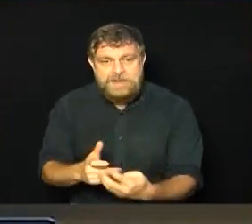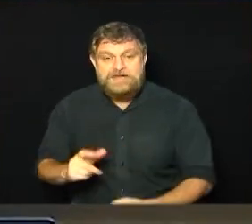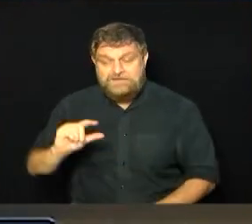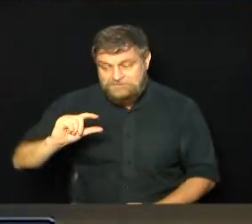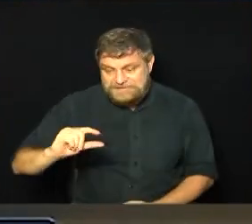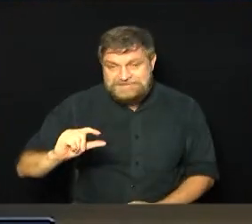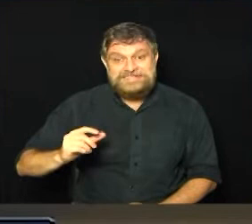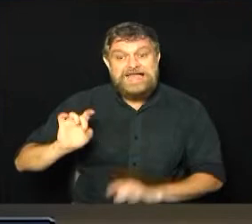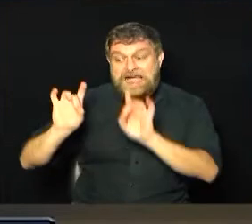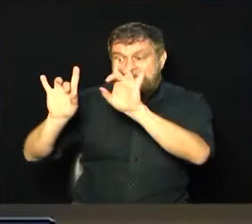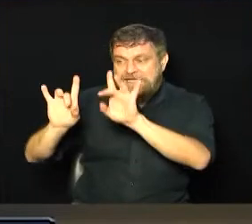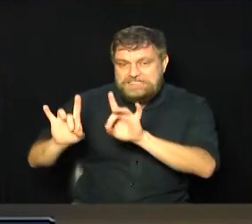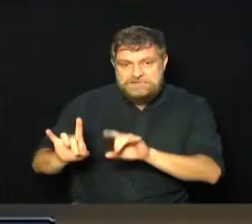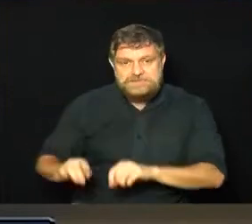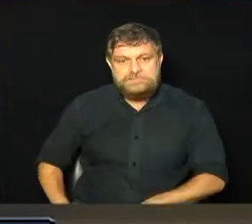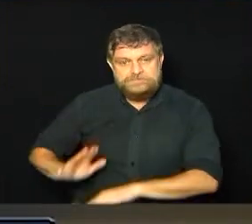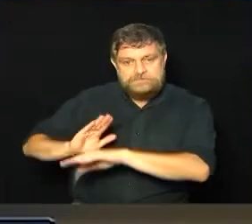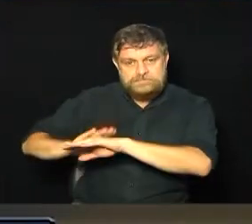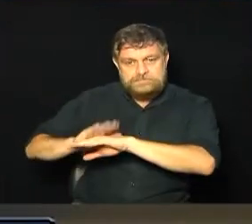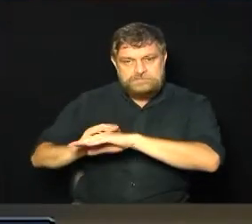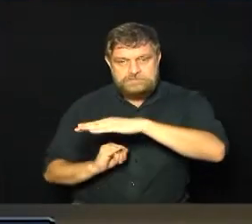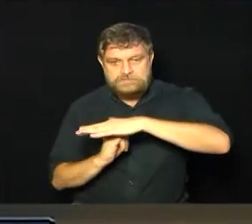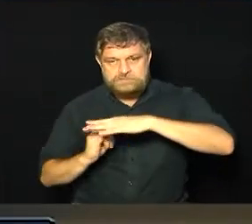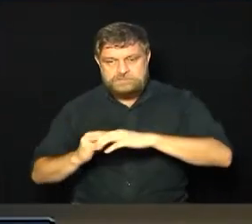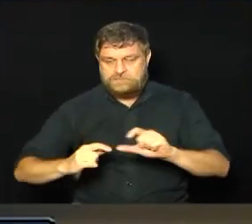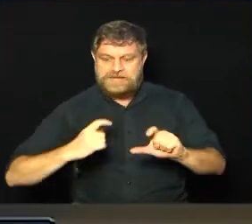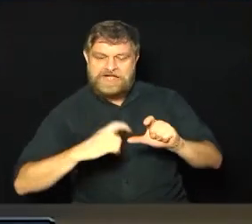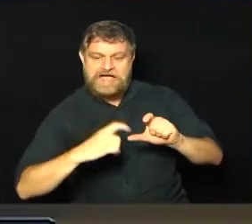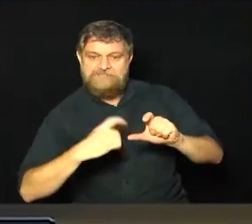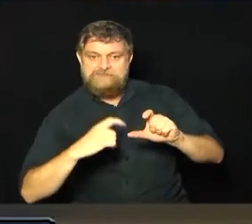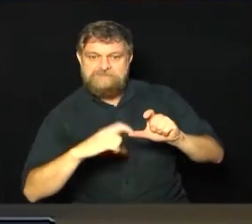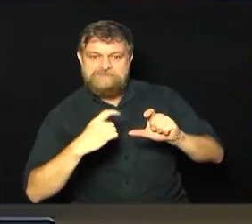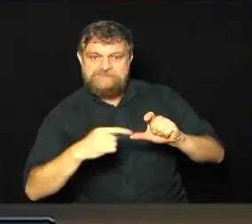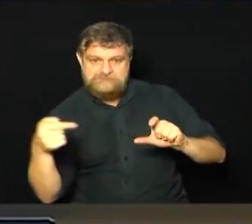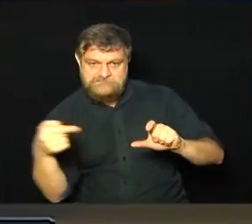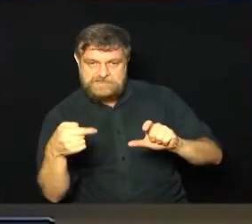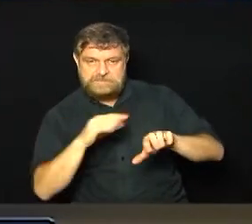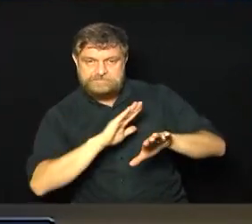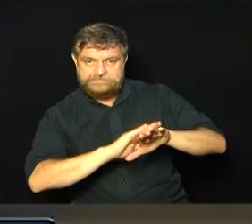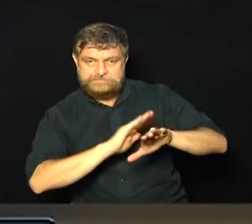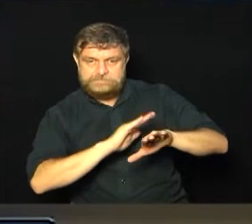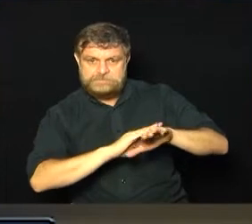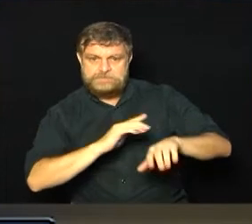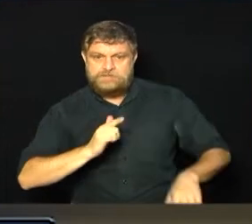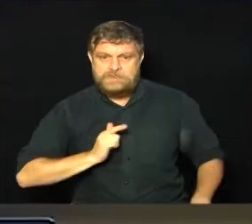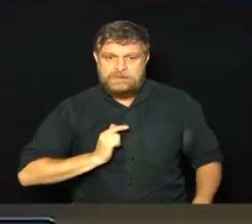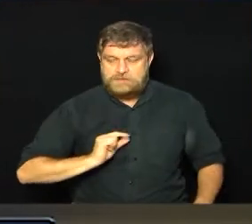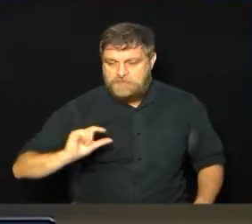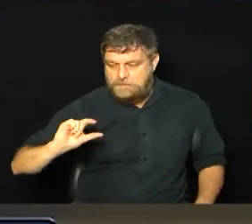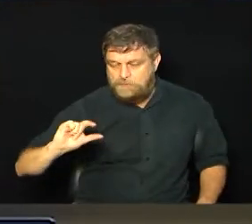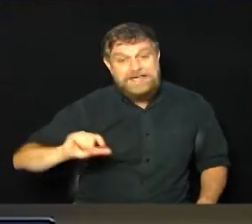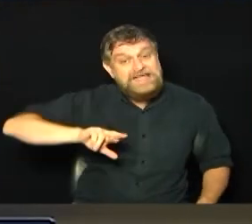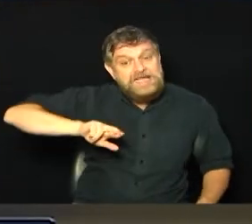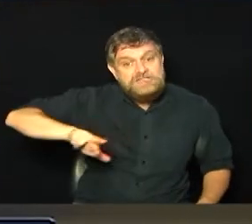essa vacina foi desenvolvida pela indústria Pfizer-BioNTech, uma vacina que tem uma dosagem diferente,